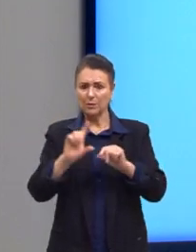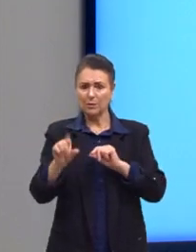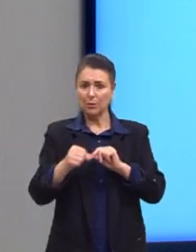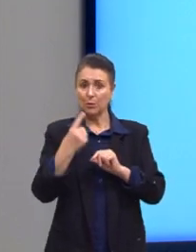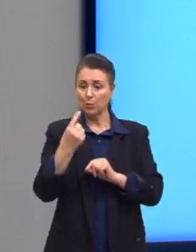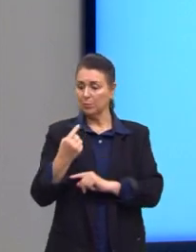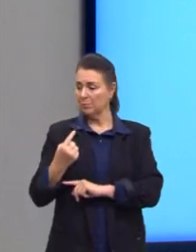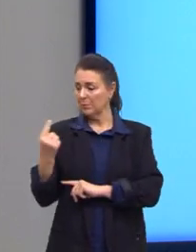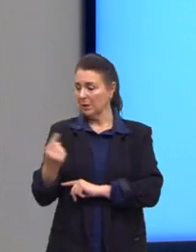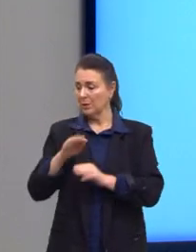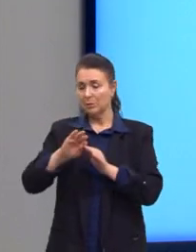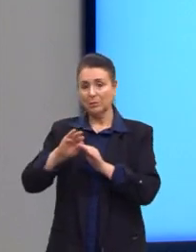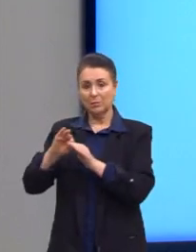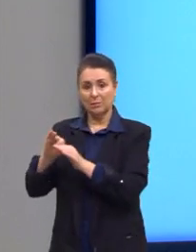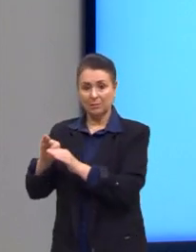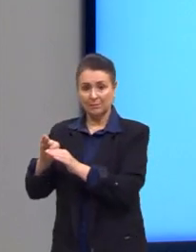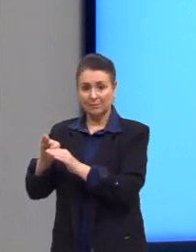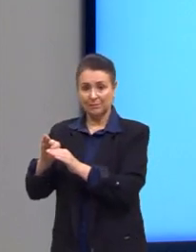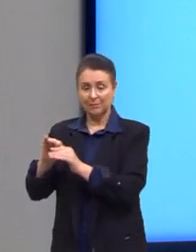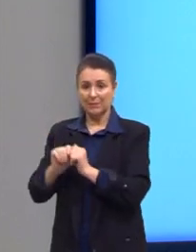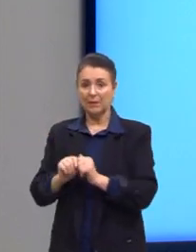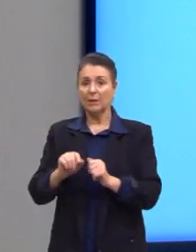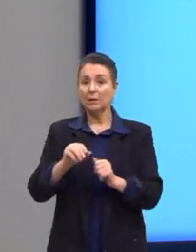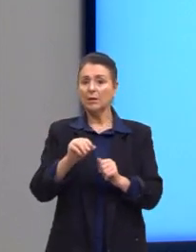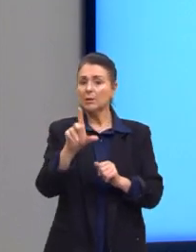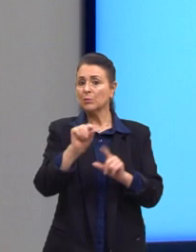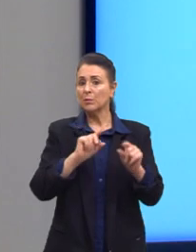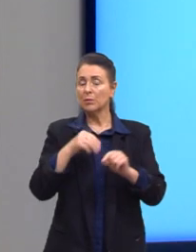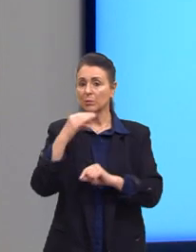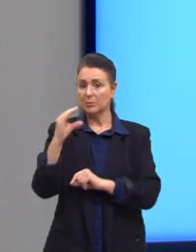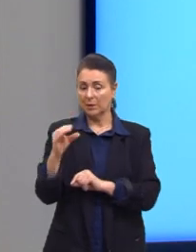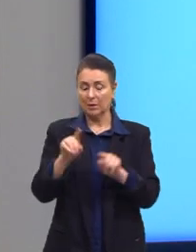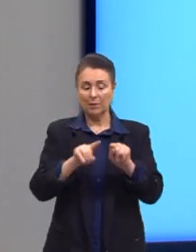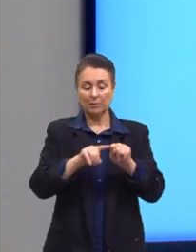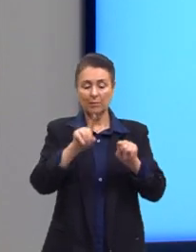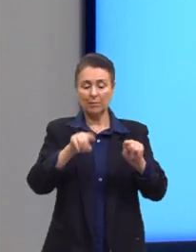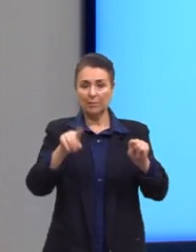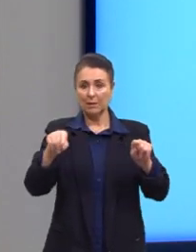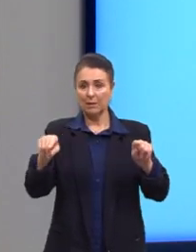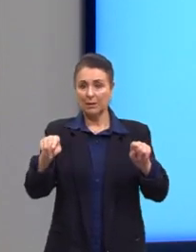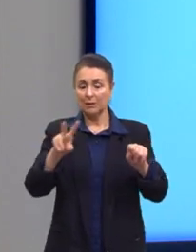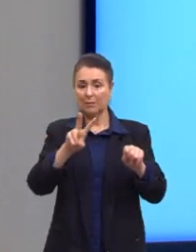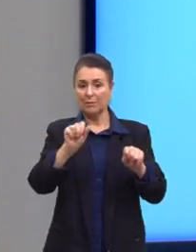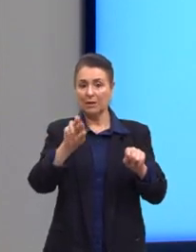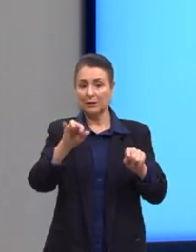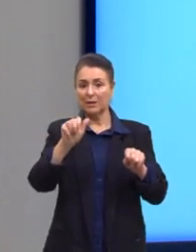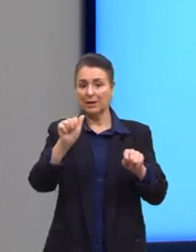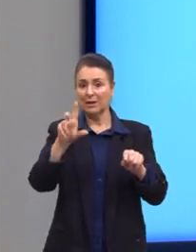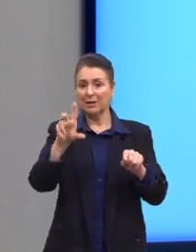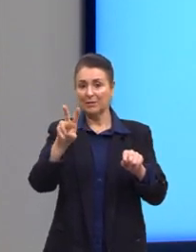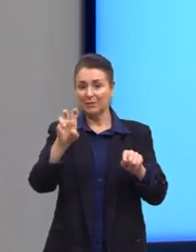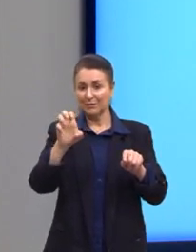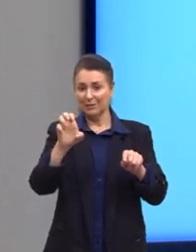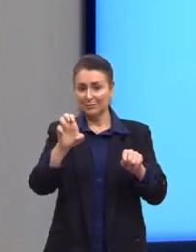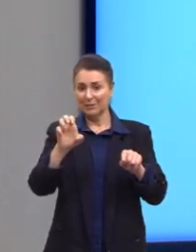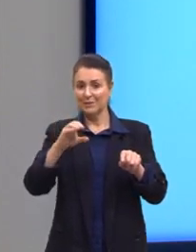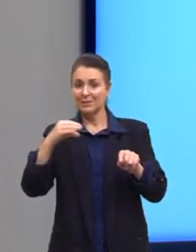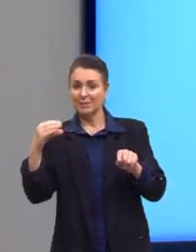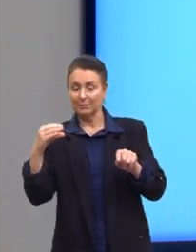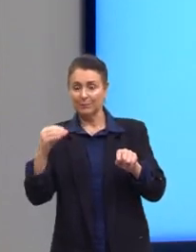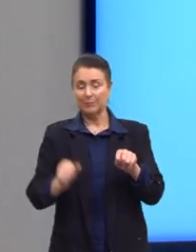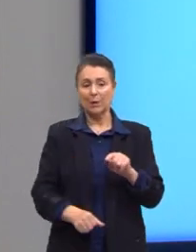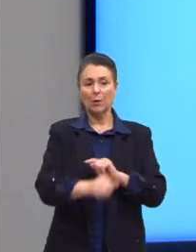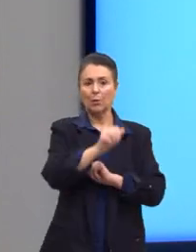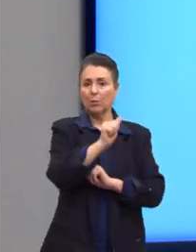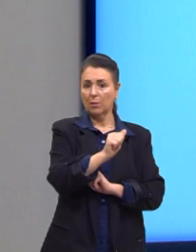isolar, e nesse caso aqui, então, eu busquei isolar o c. A variável c eu vou deixar sozinha de um dos lados da igualdade. Então, o a